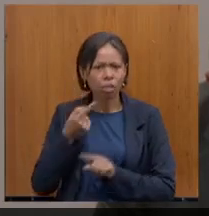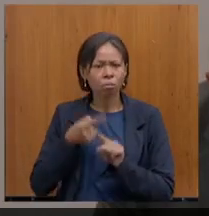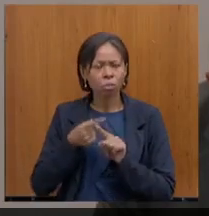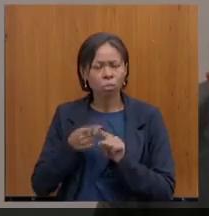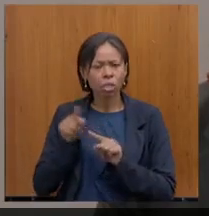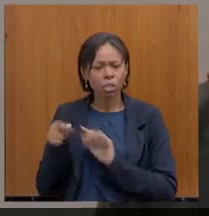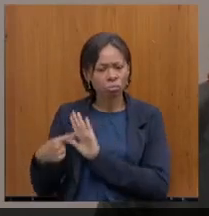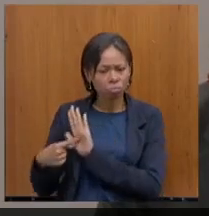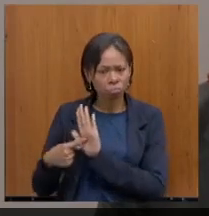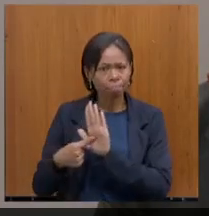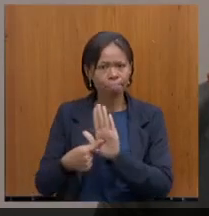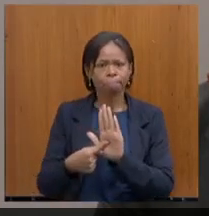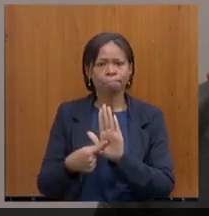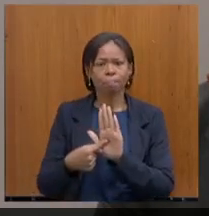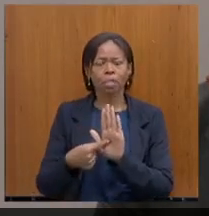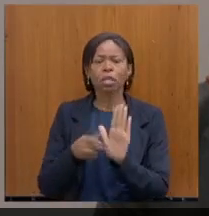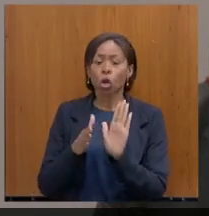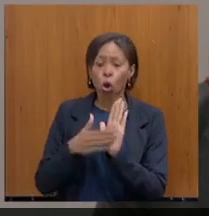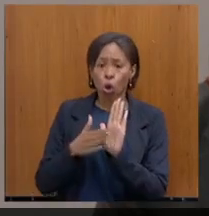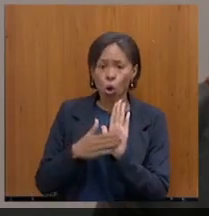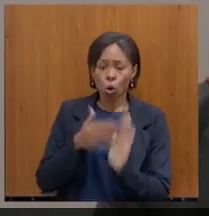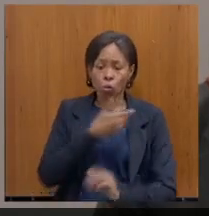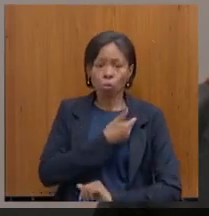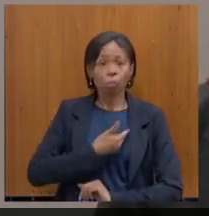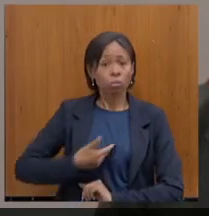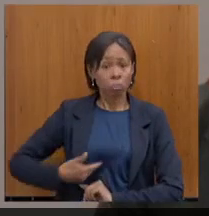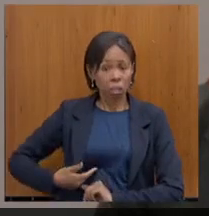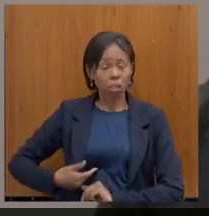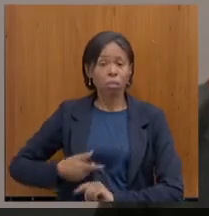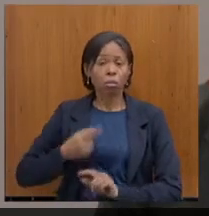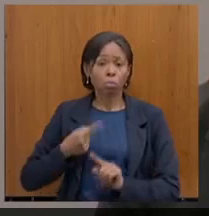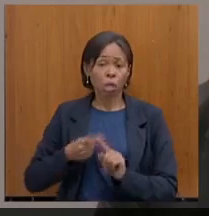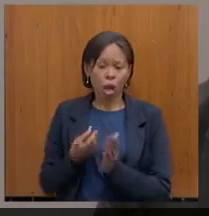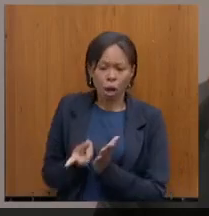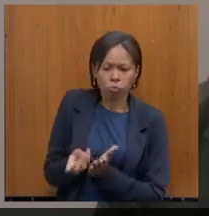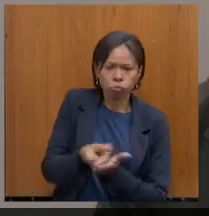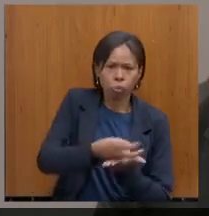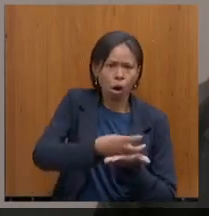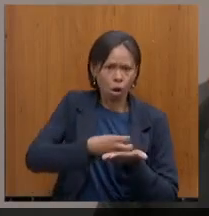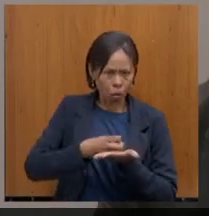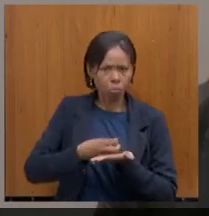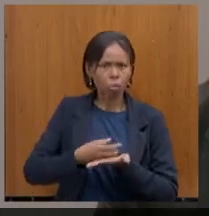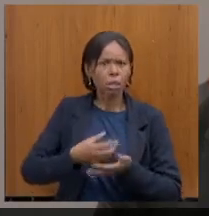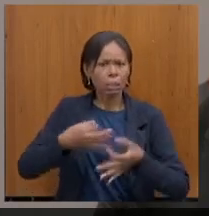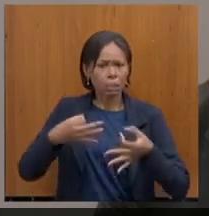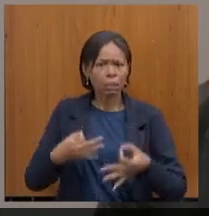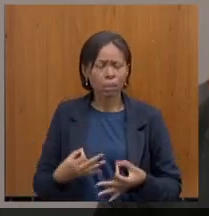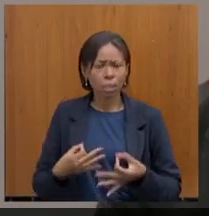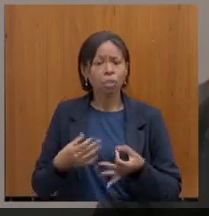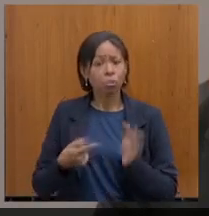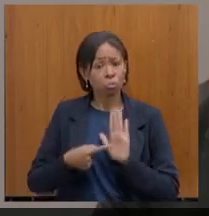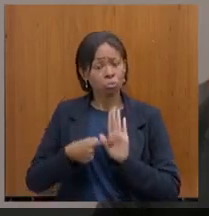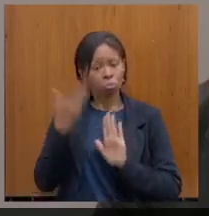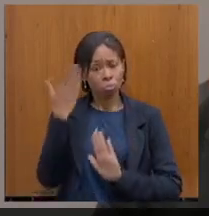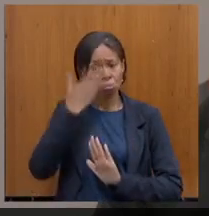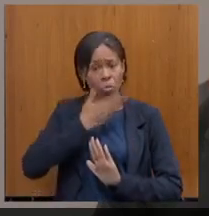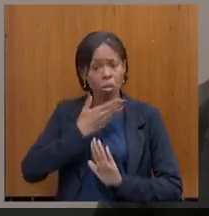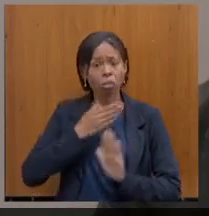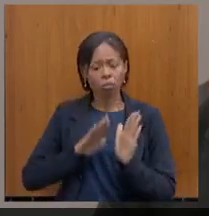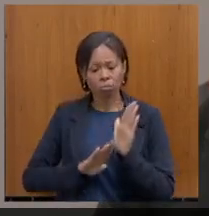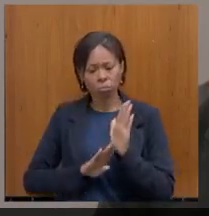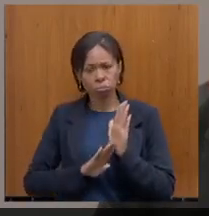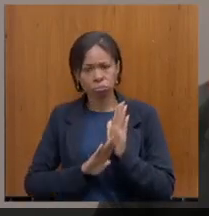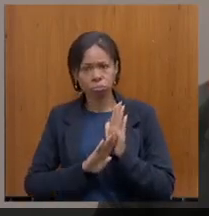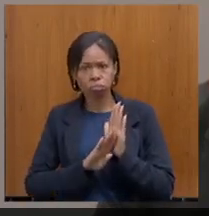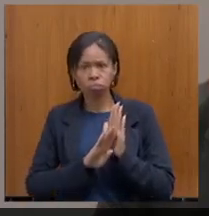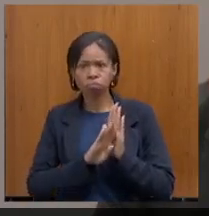questão de elogiar o governo pela eficiência na arrecadação, mostra, e os dados comprovam o crescimento, inclusive que